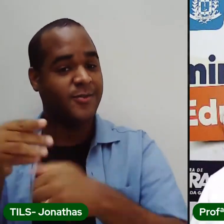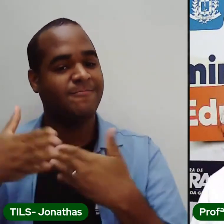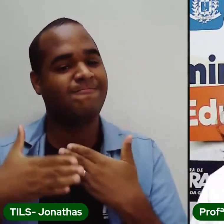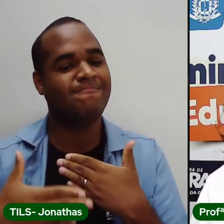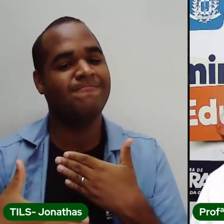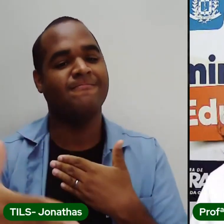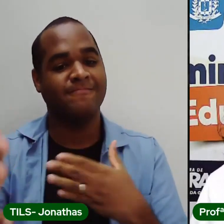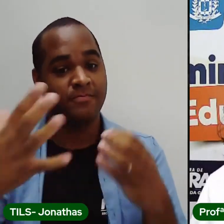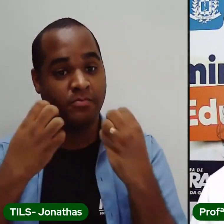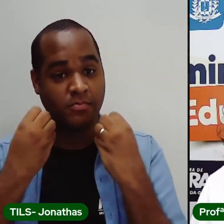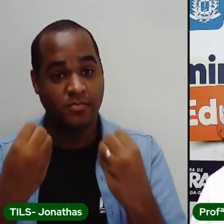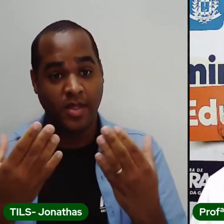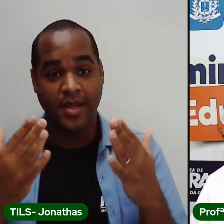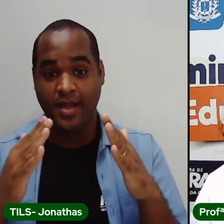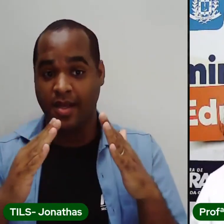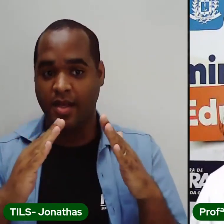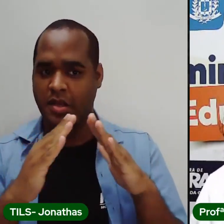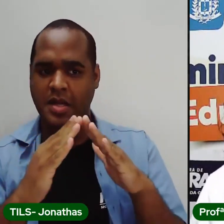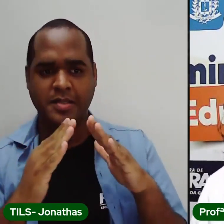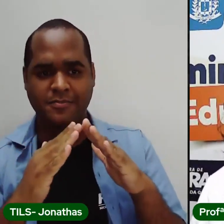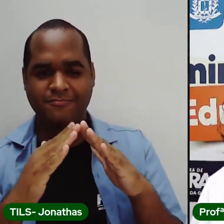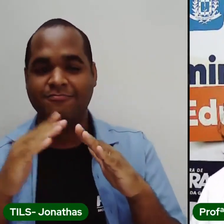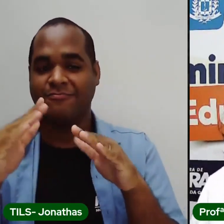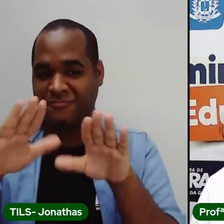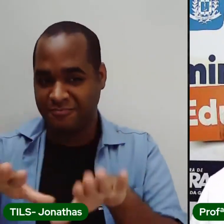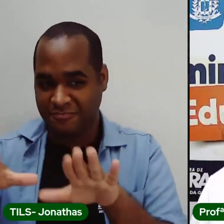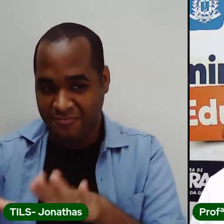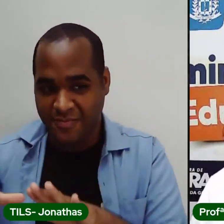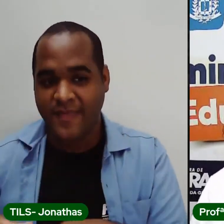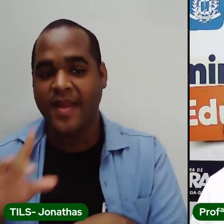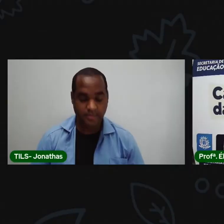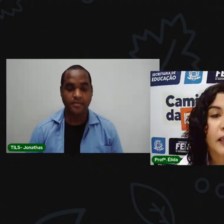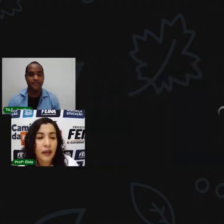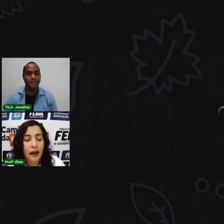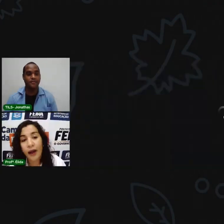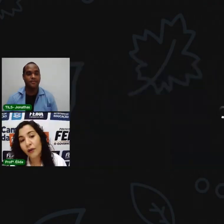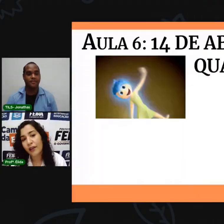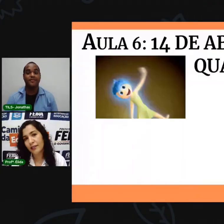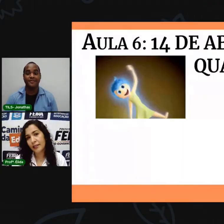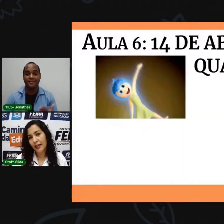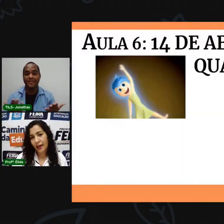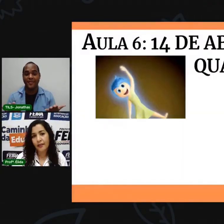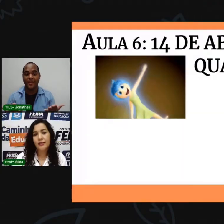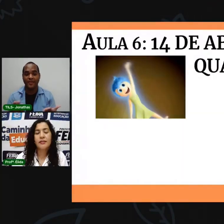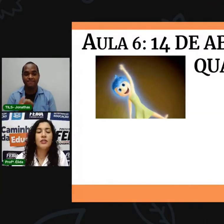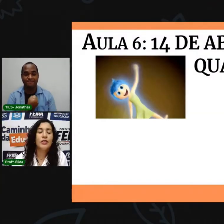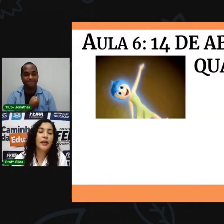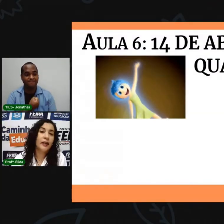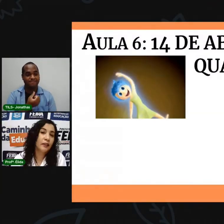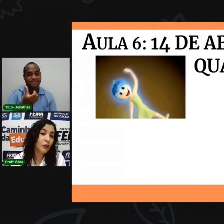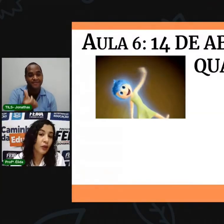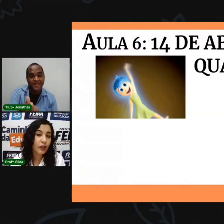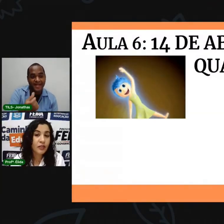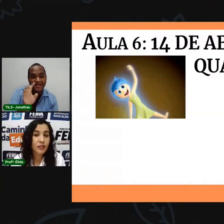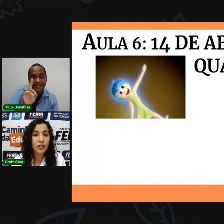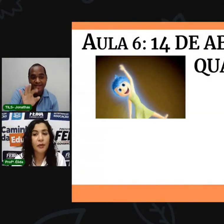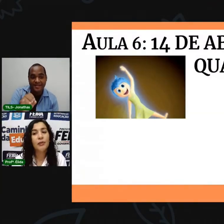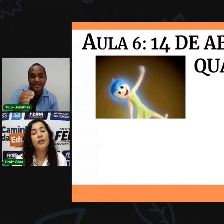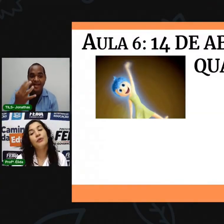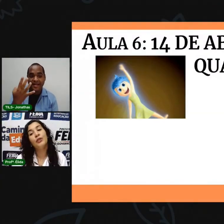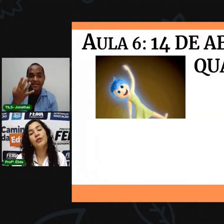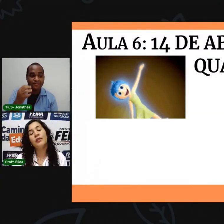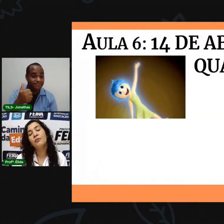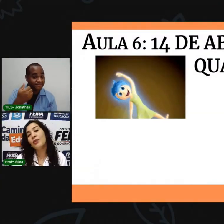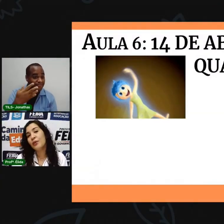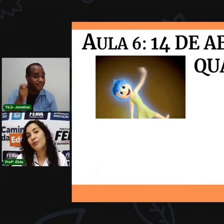das aulas não presenciais aqui no canal do YouTube. Aula 6, dia 14 de